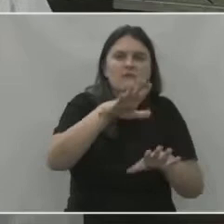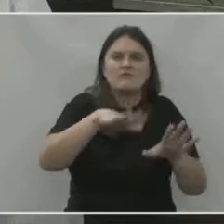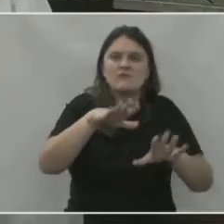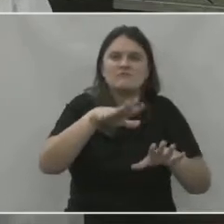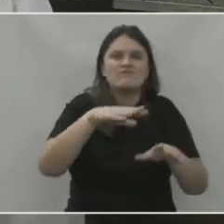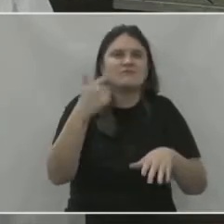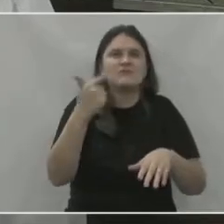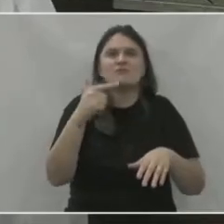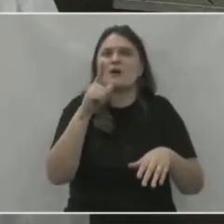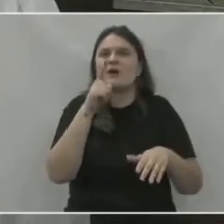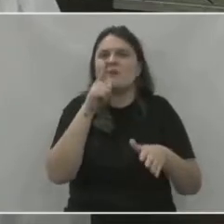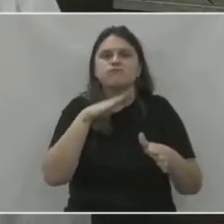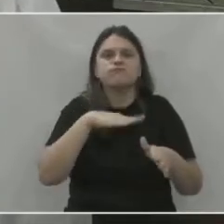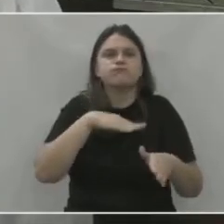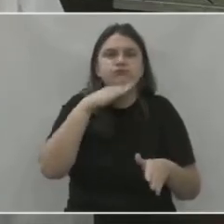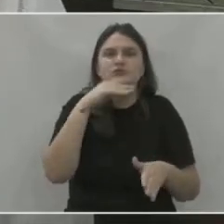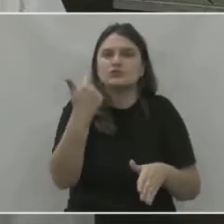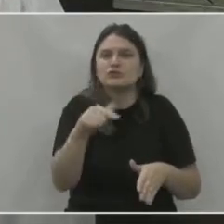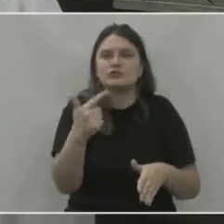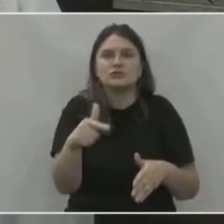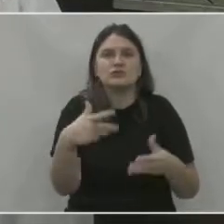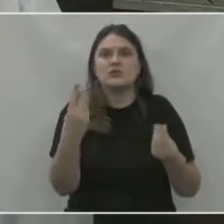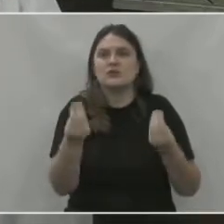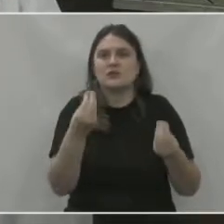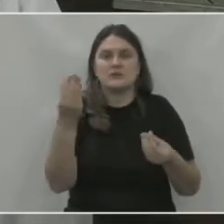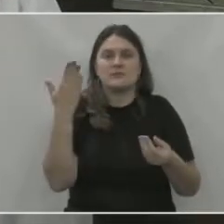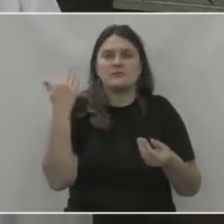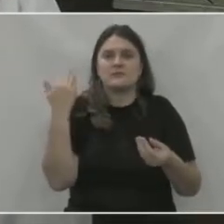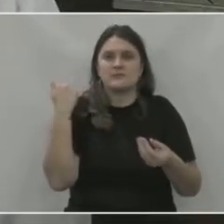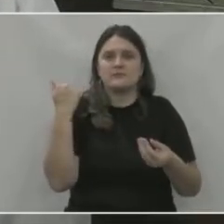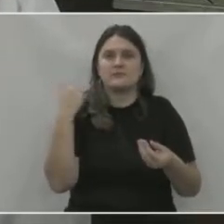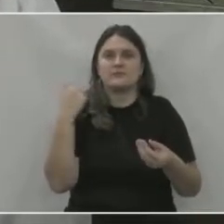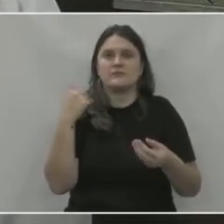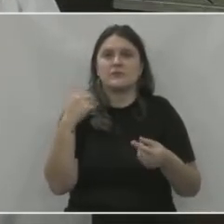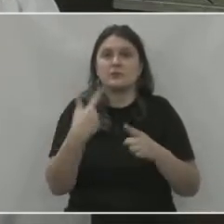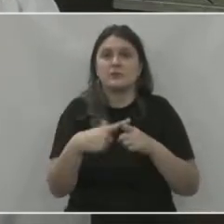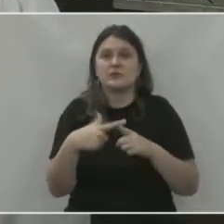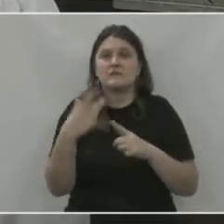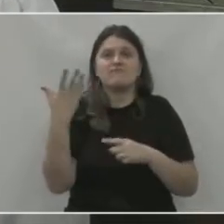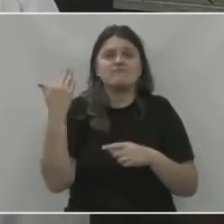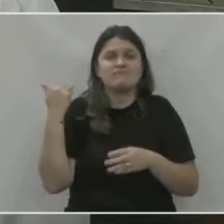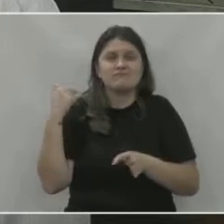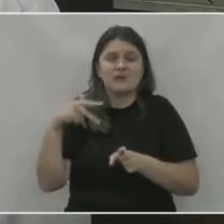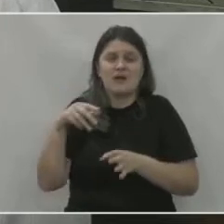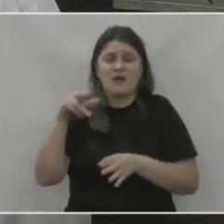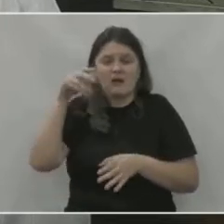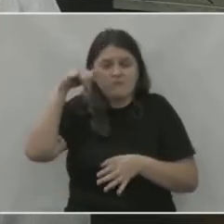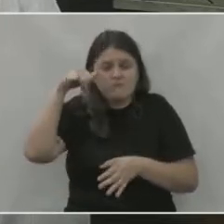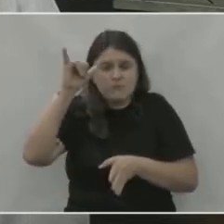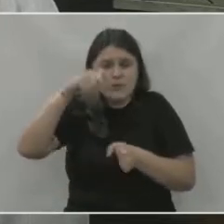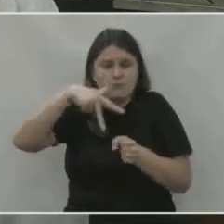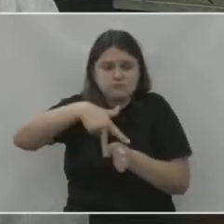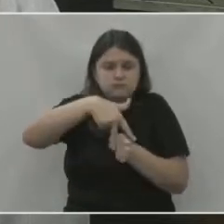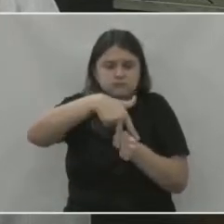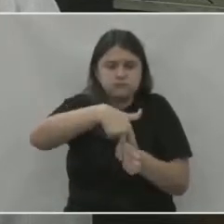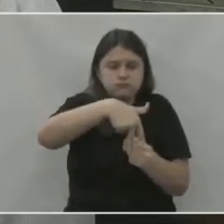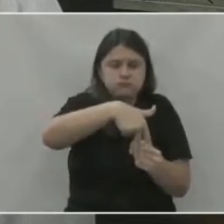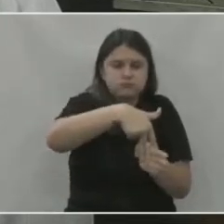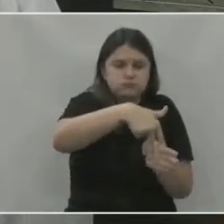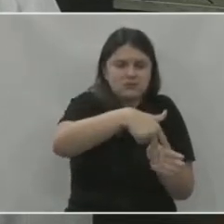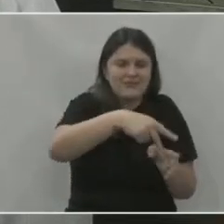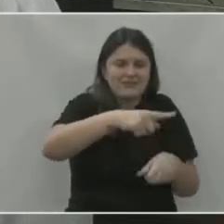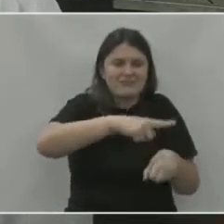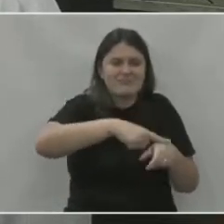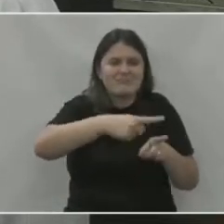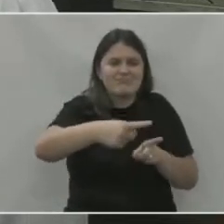não havia muita enchente. Estava mais ou menos comum, dava para atravessar com o gado por aqui, o que encurtava